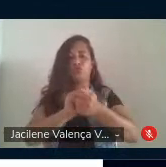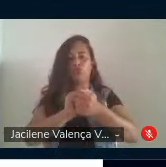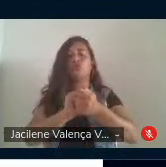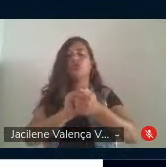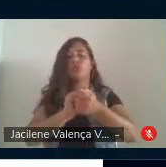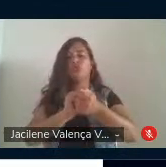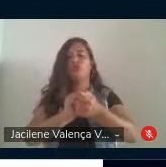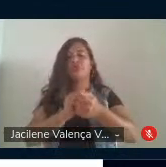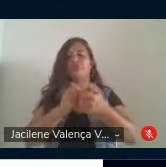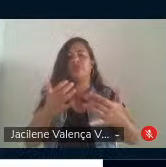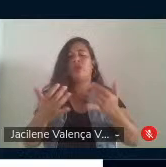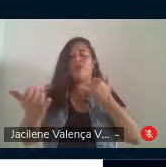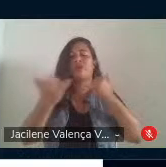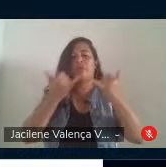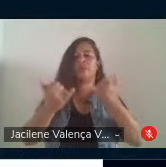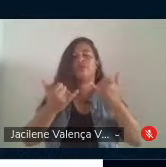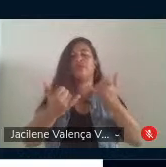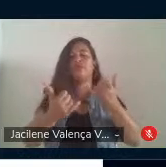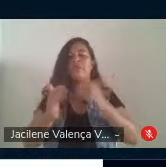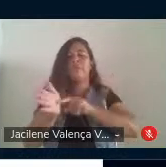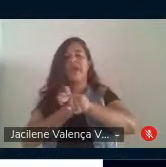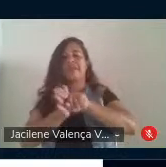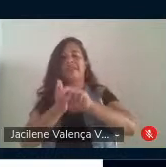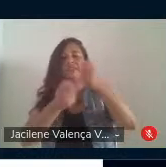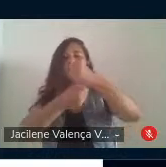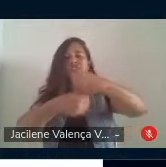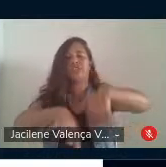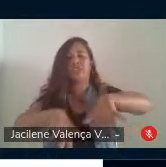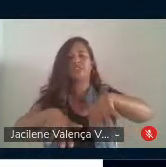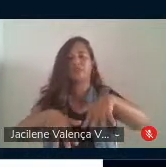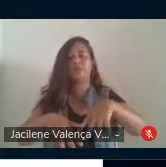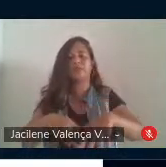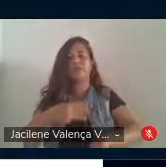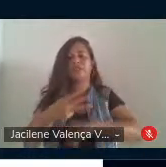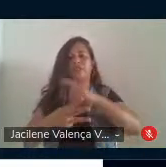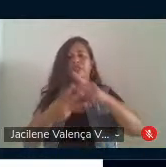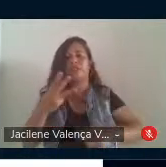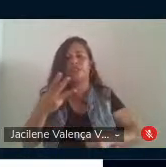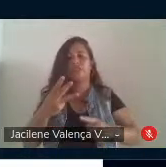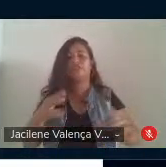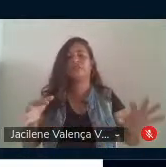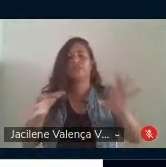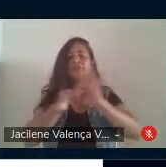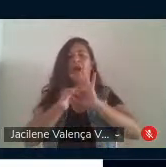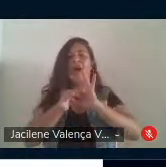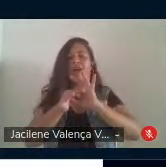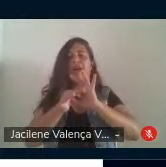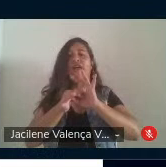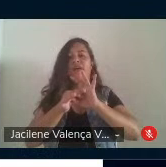pesquisa e extensão. Nessa tríade, indissociável, e que,